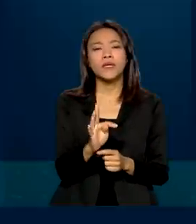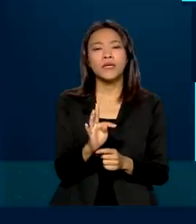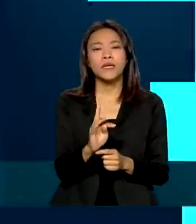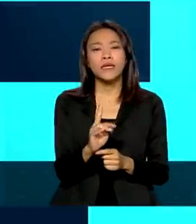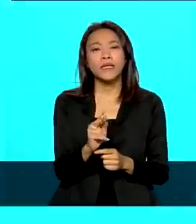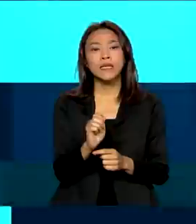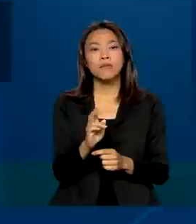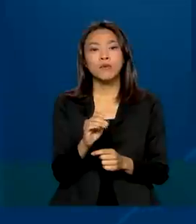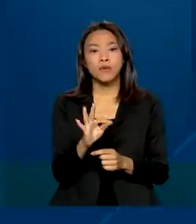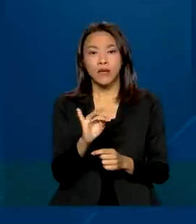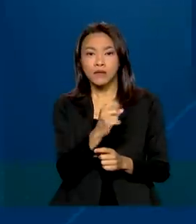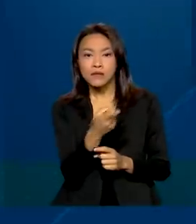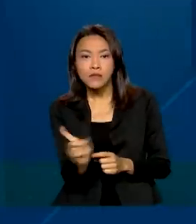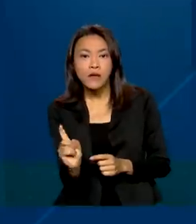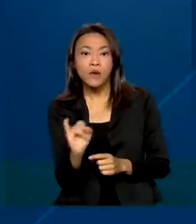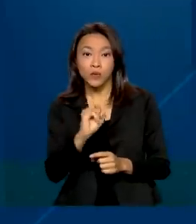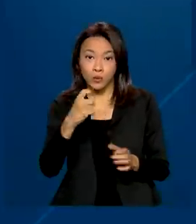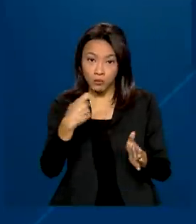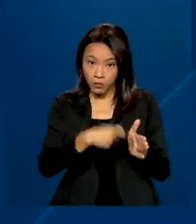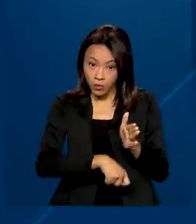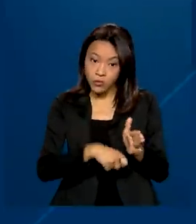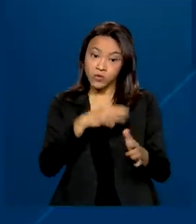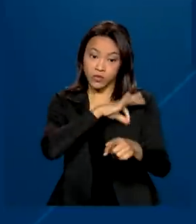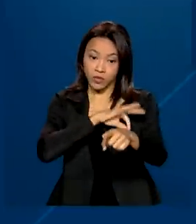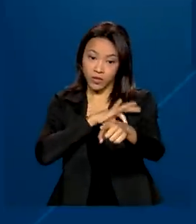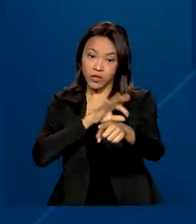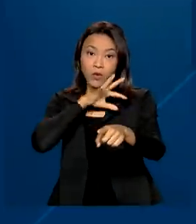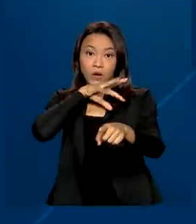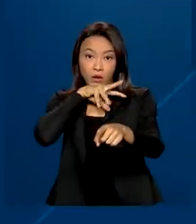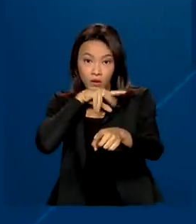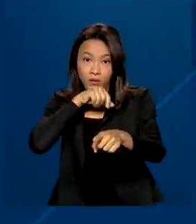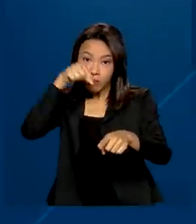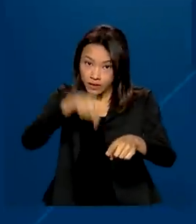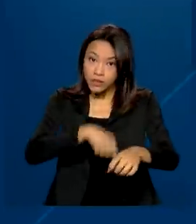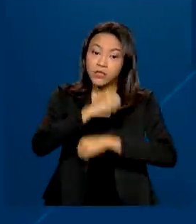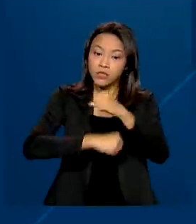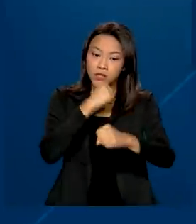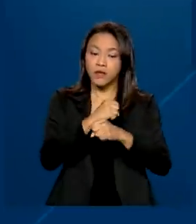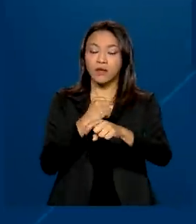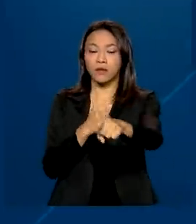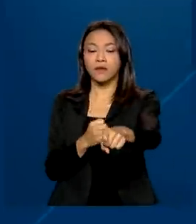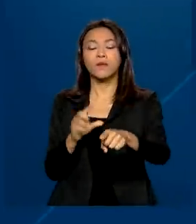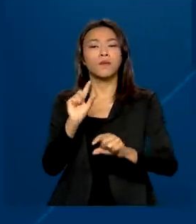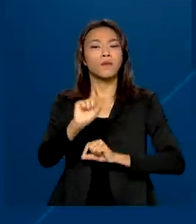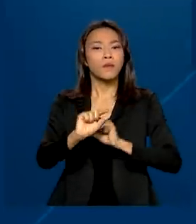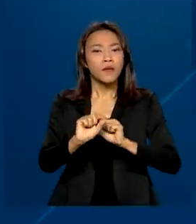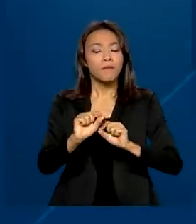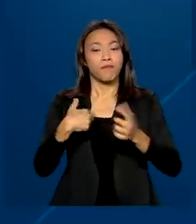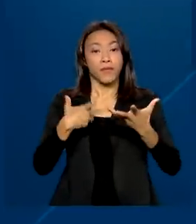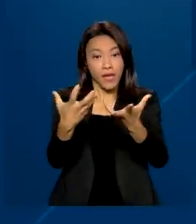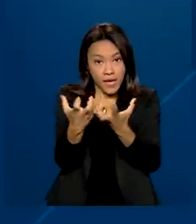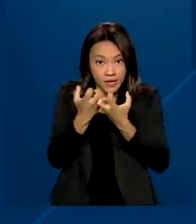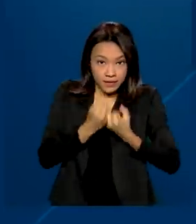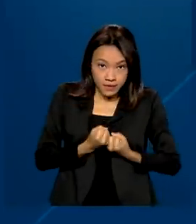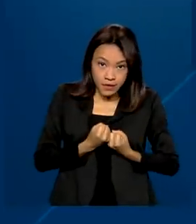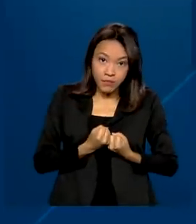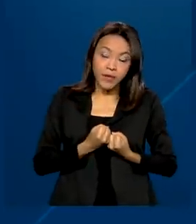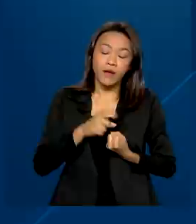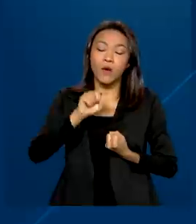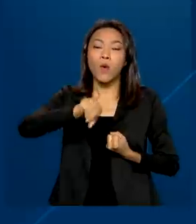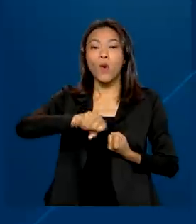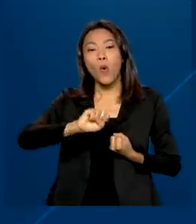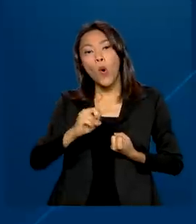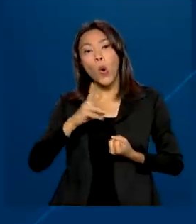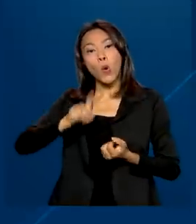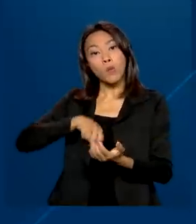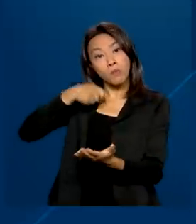renda. Entre as novidades da declaração do imposto de renda deste ano, está a possibilidade de receber a restituição ou pagar